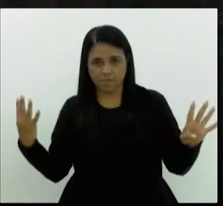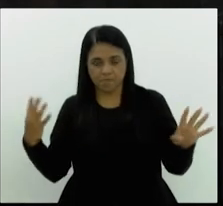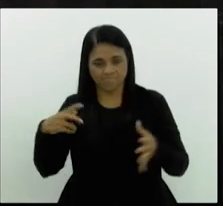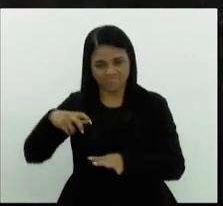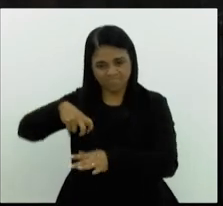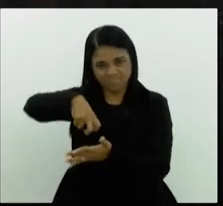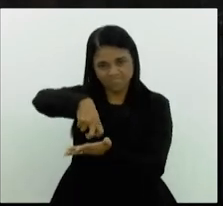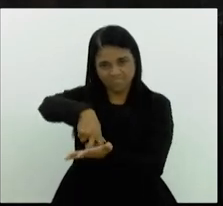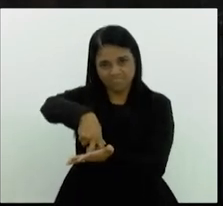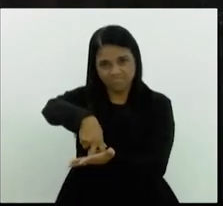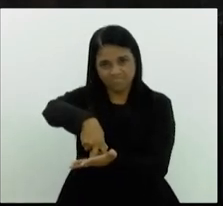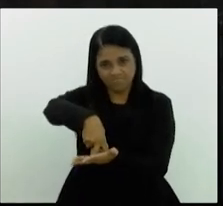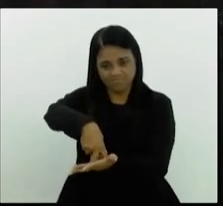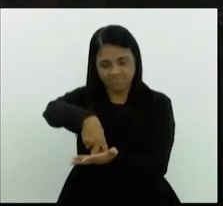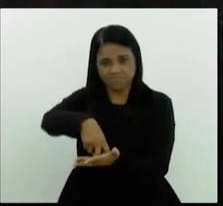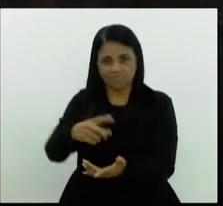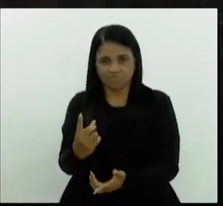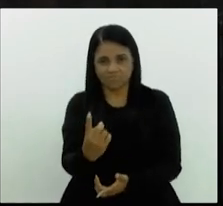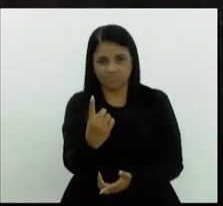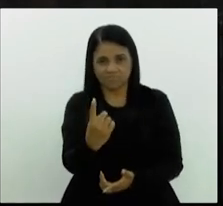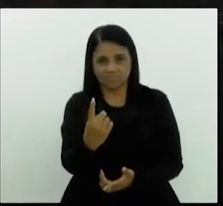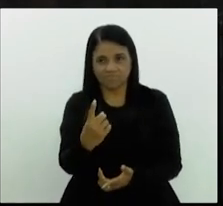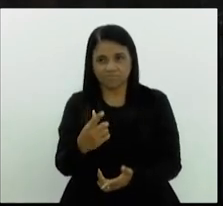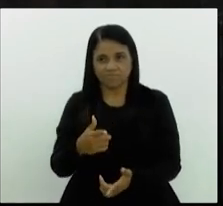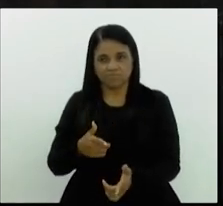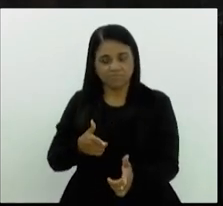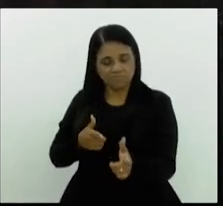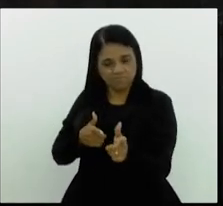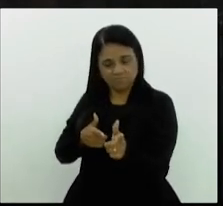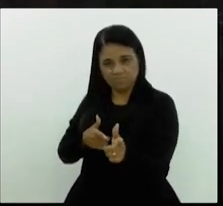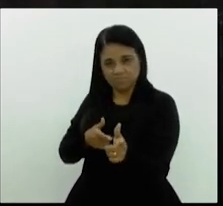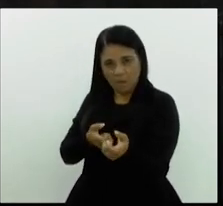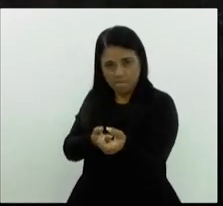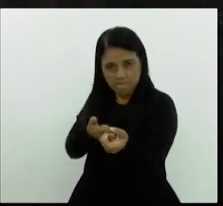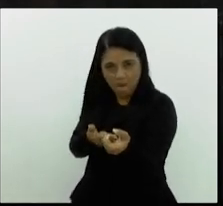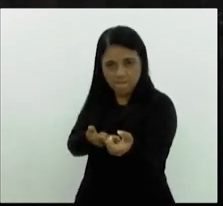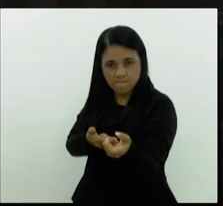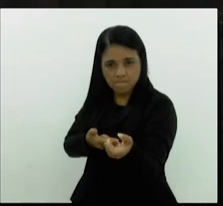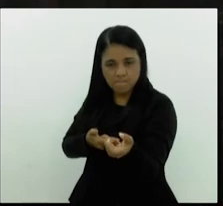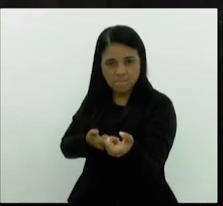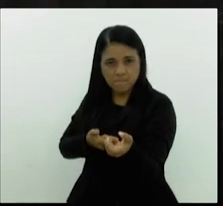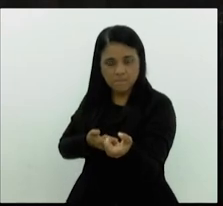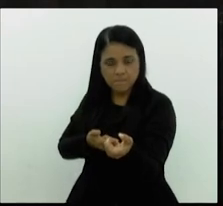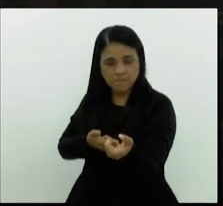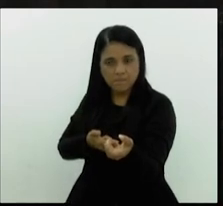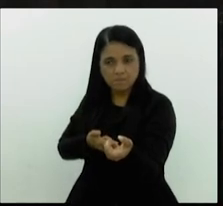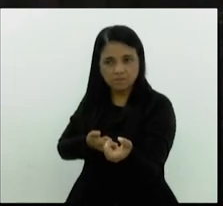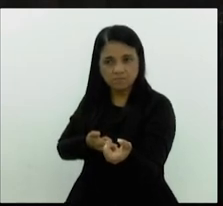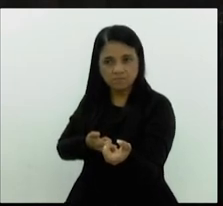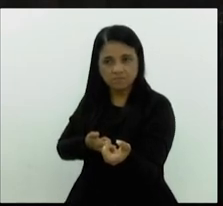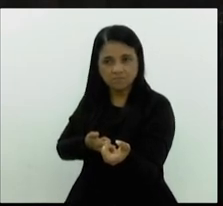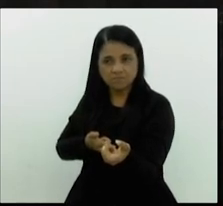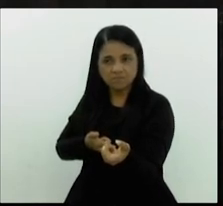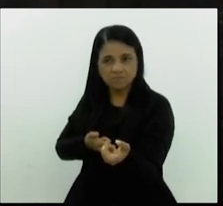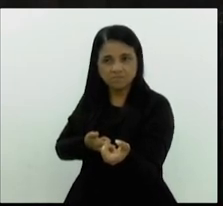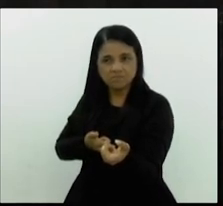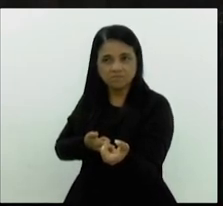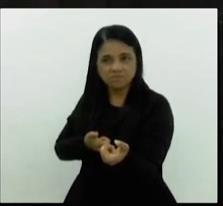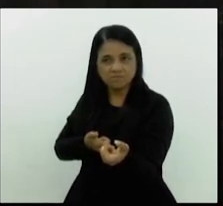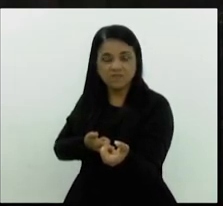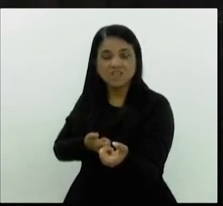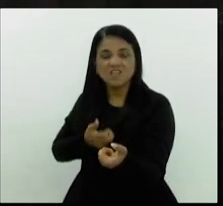e com carabinas apontadas para o Osiel, a polícia falava,